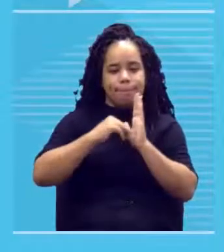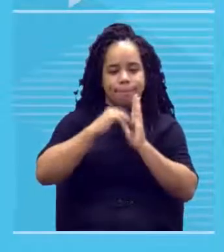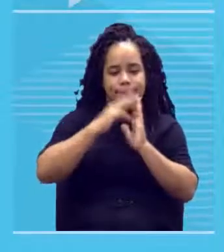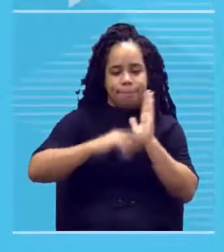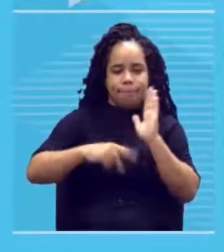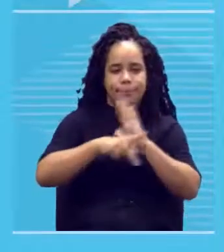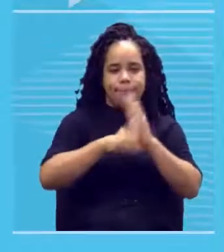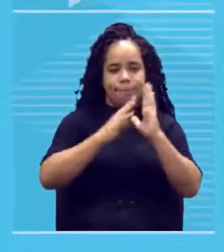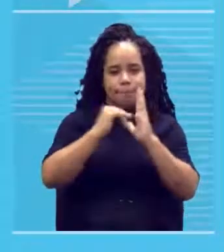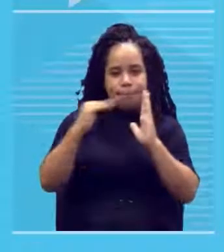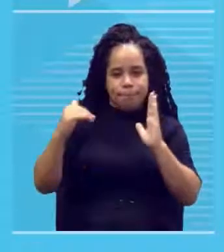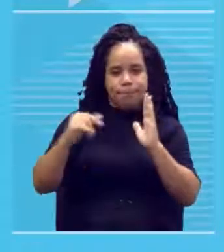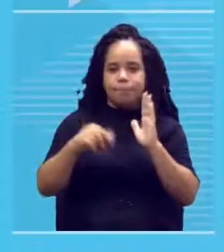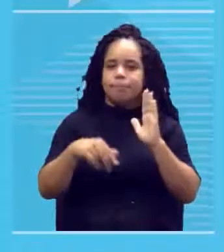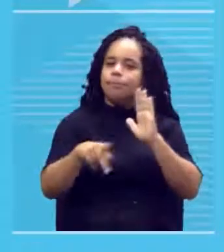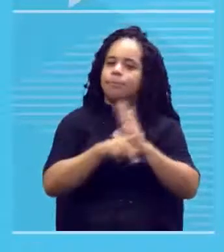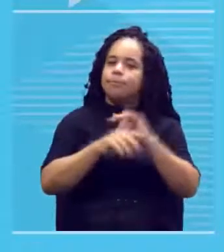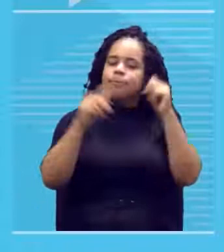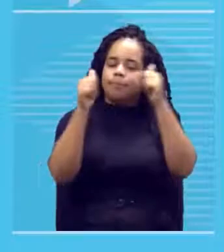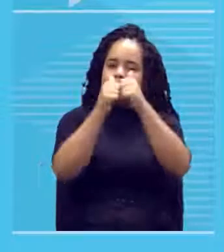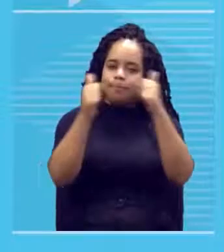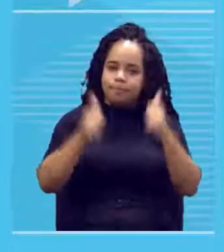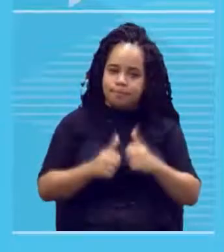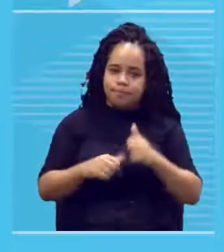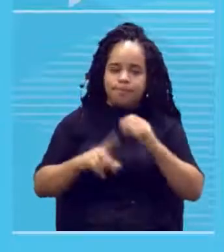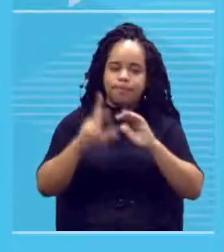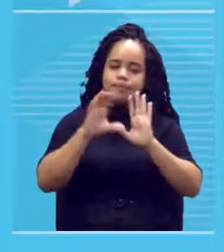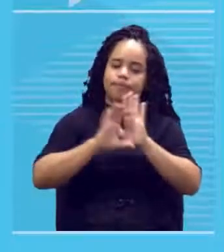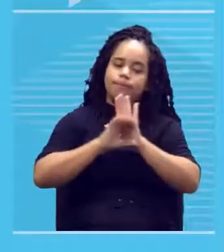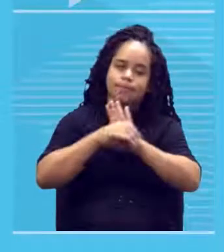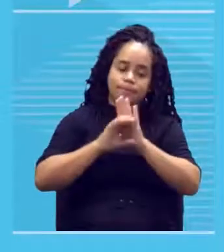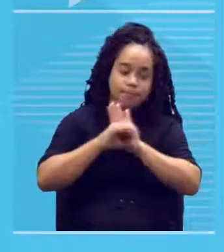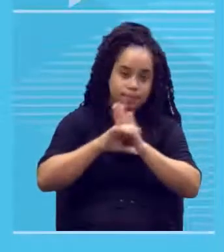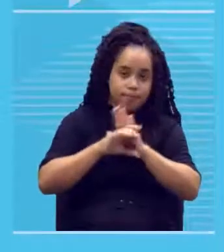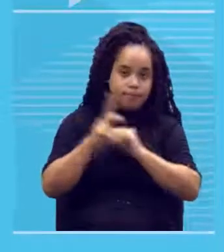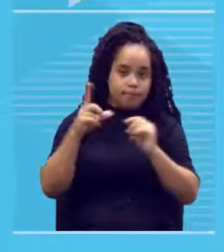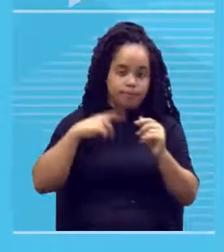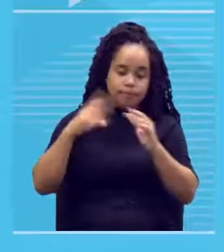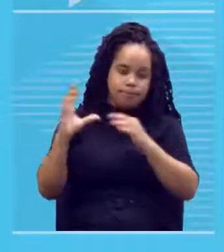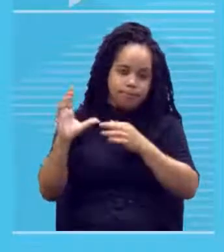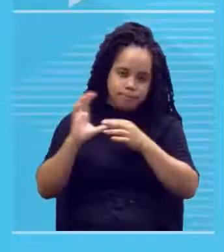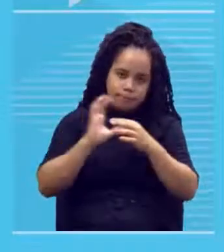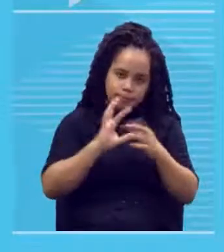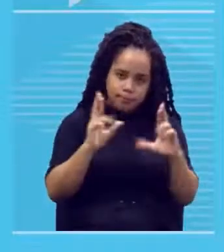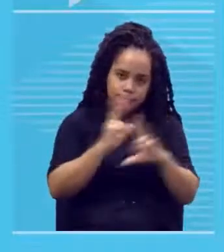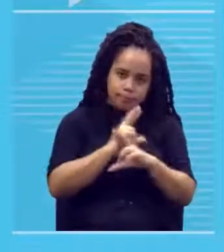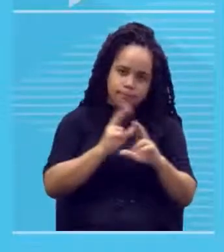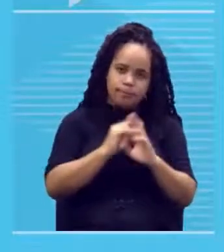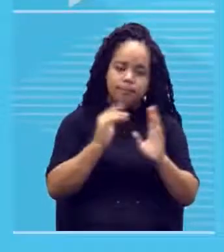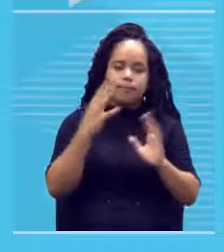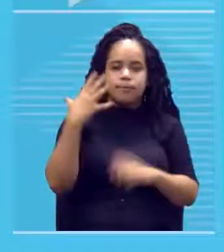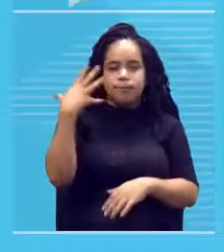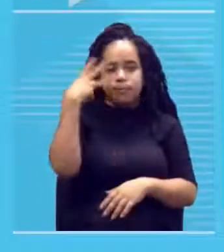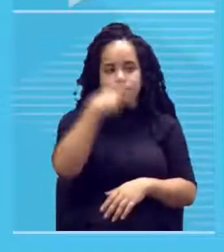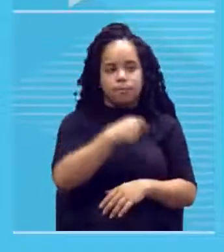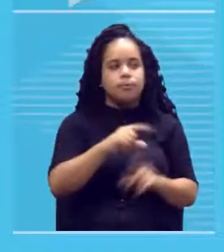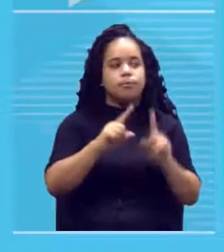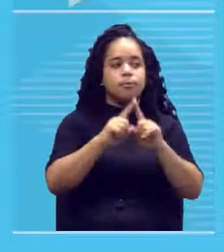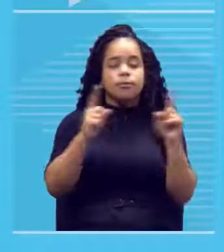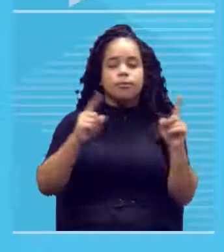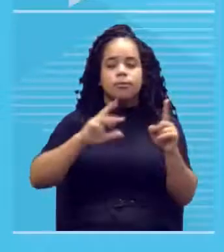Estética é forma, é um conceito que está vinculado à beleza. Ele não significa